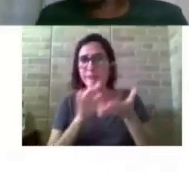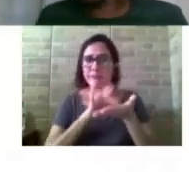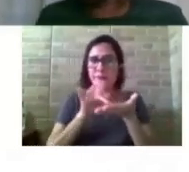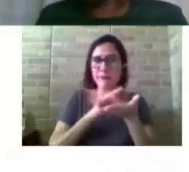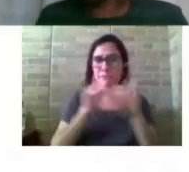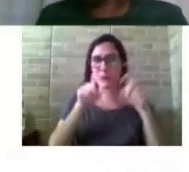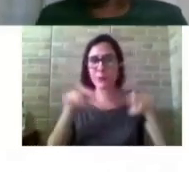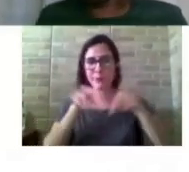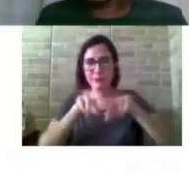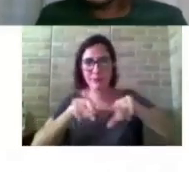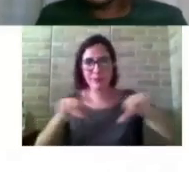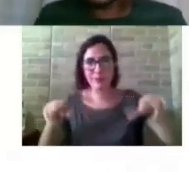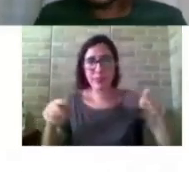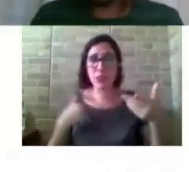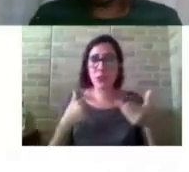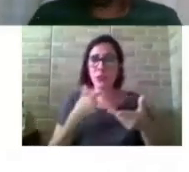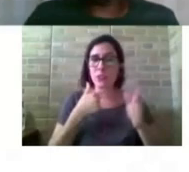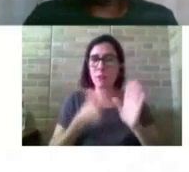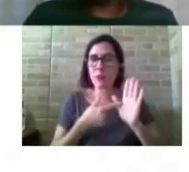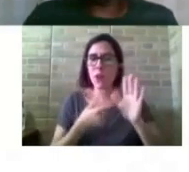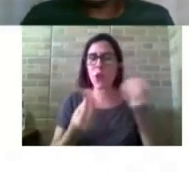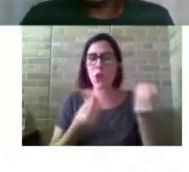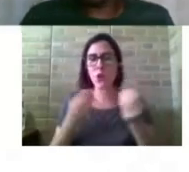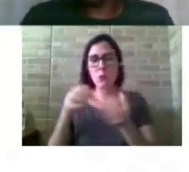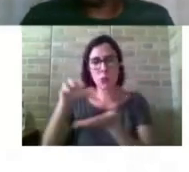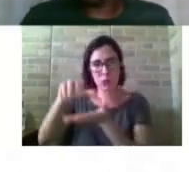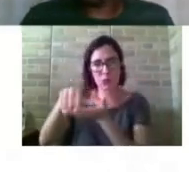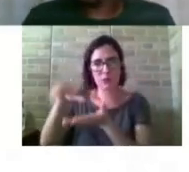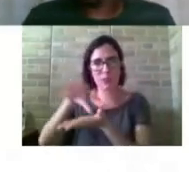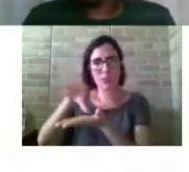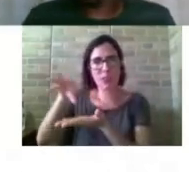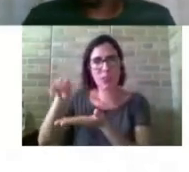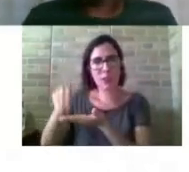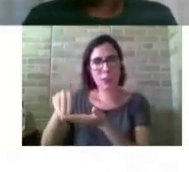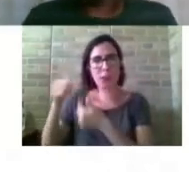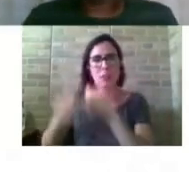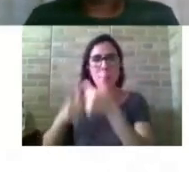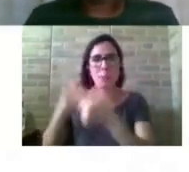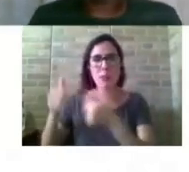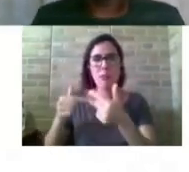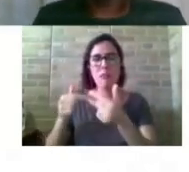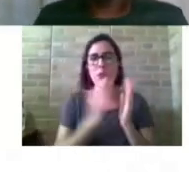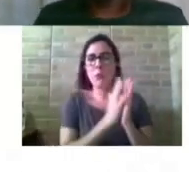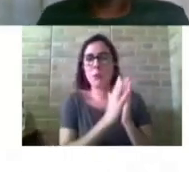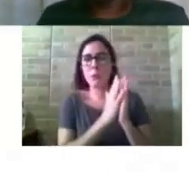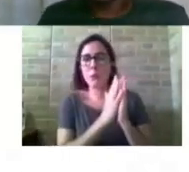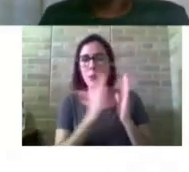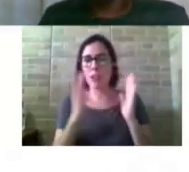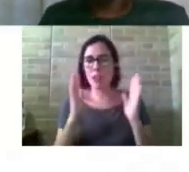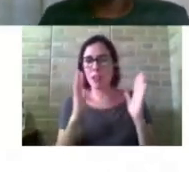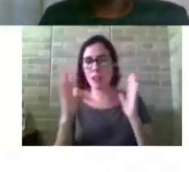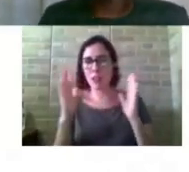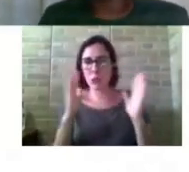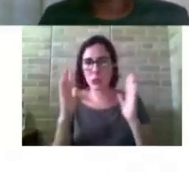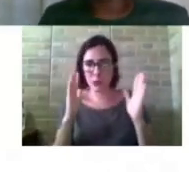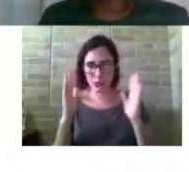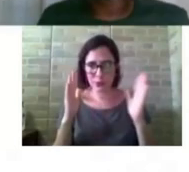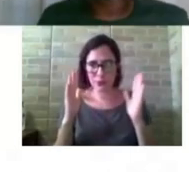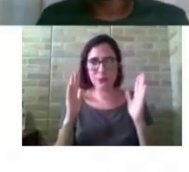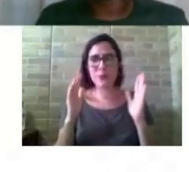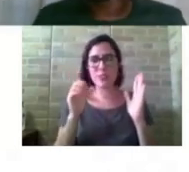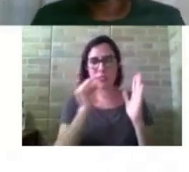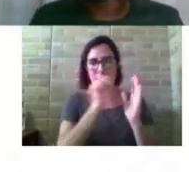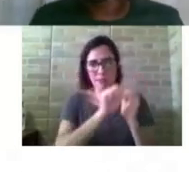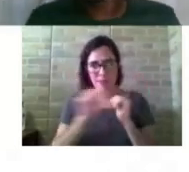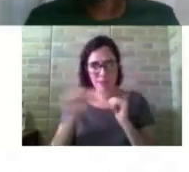durante o semestre leitivo suplementar SLS mais especificamente ao acompanhamento dos alunos